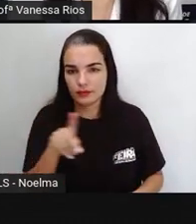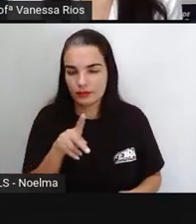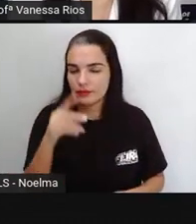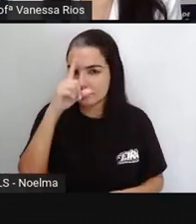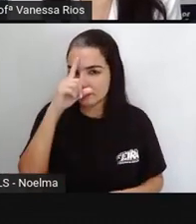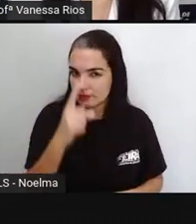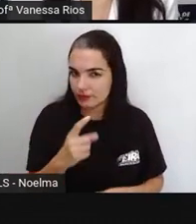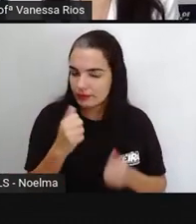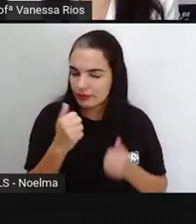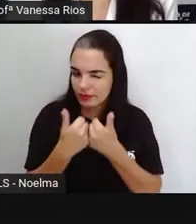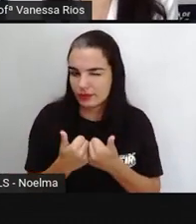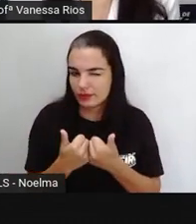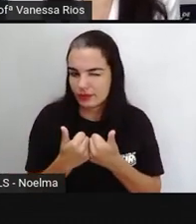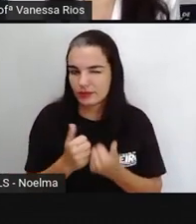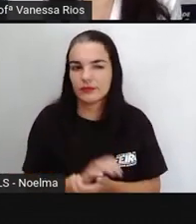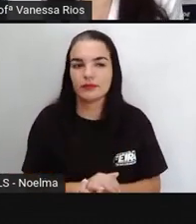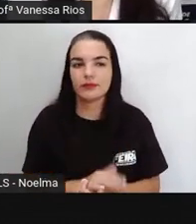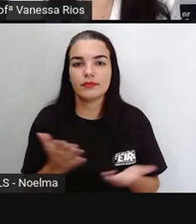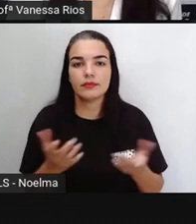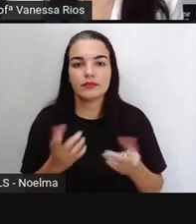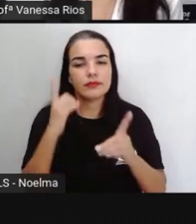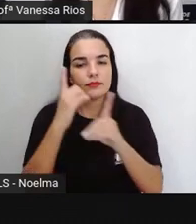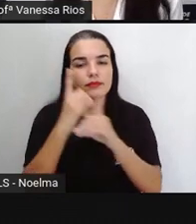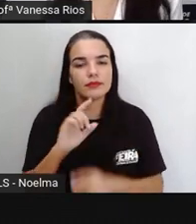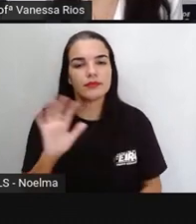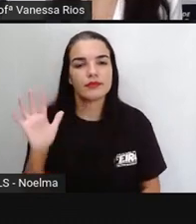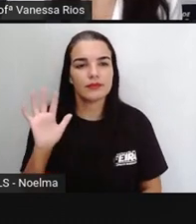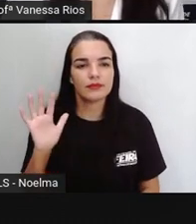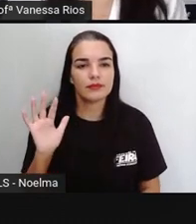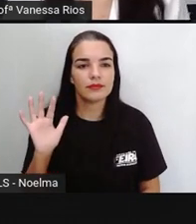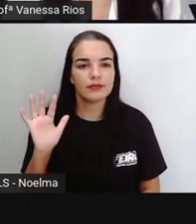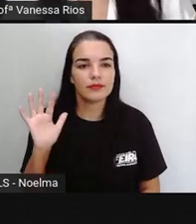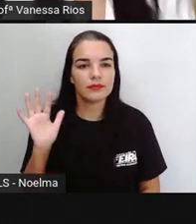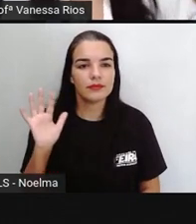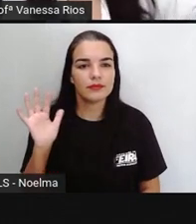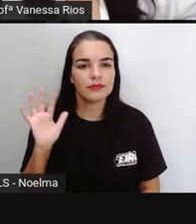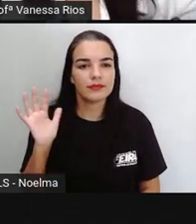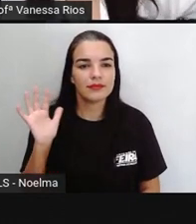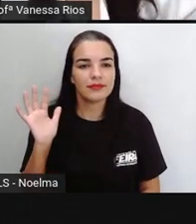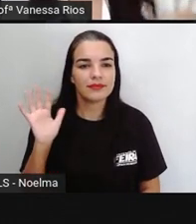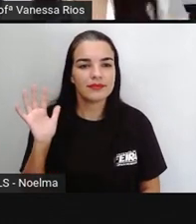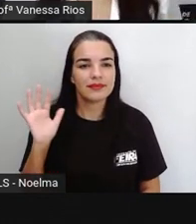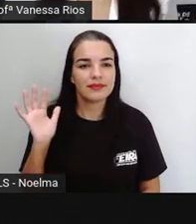professor preparou tá certo e a gente se encontra tchau